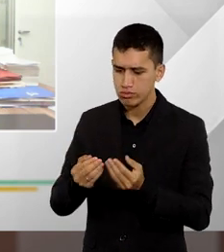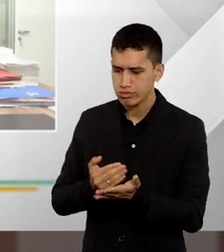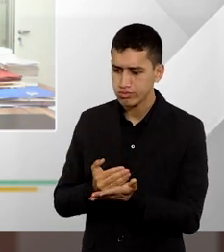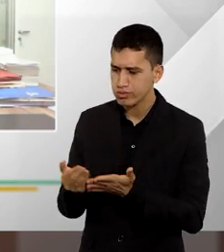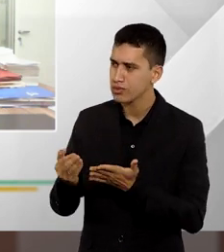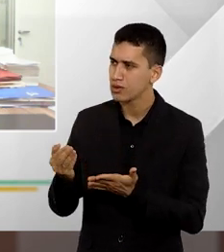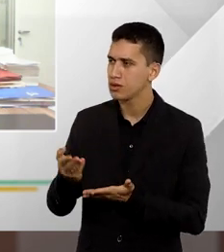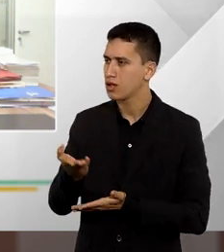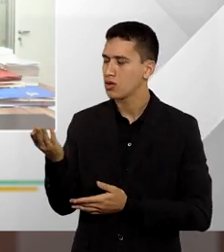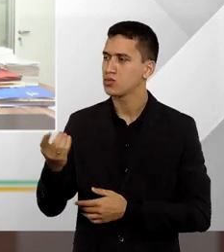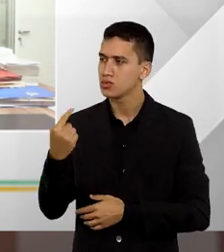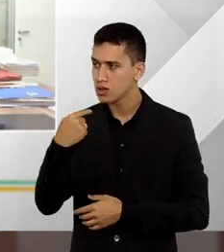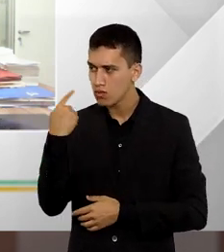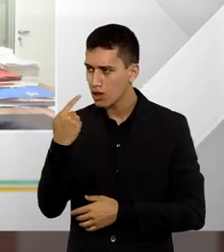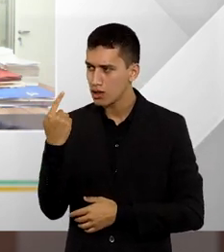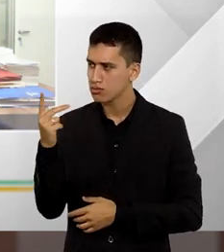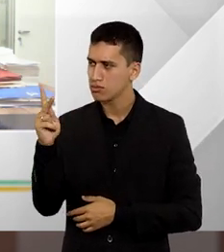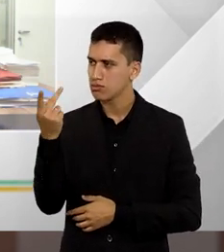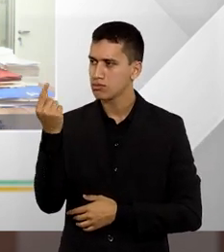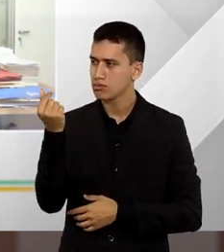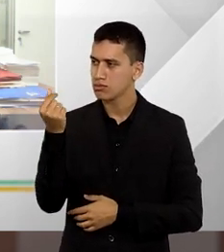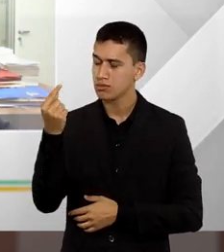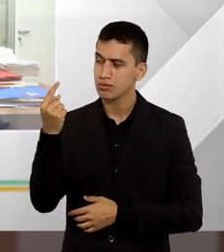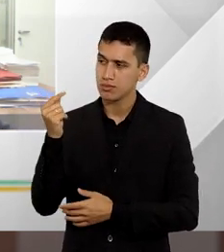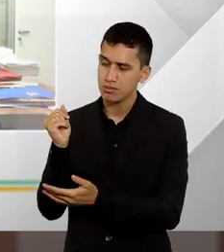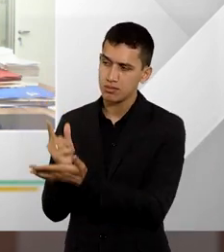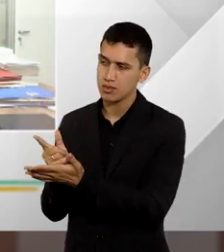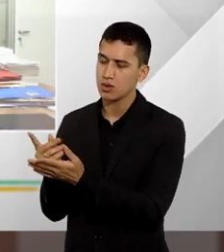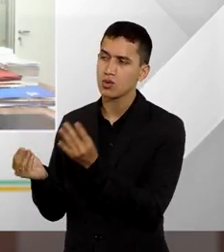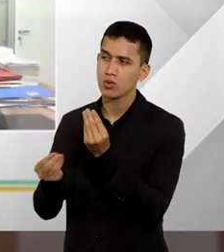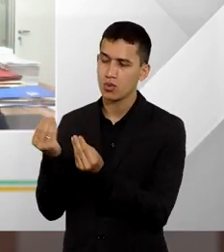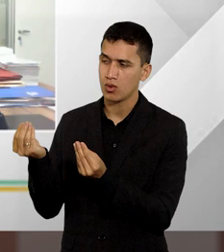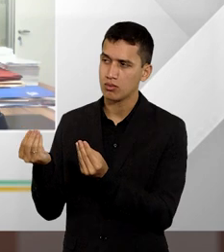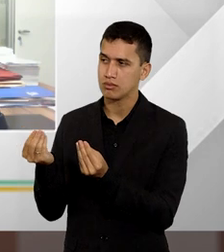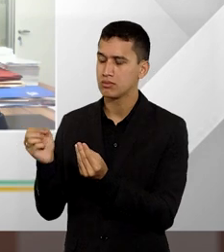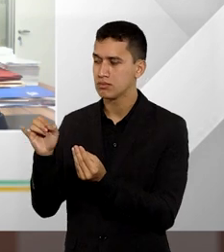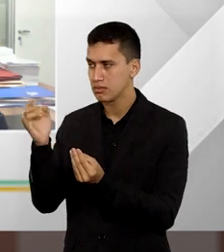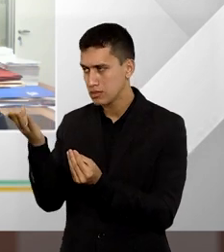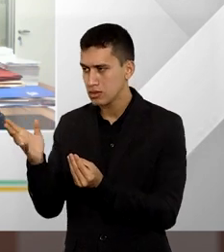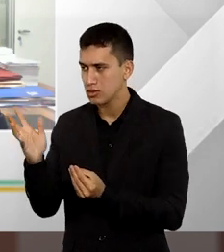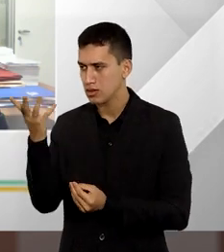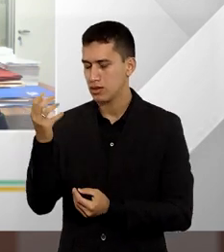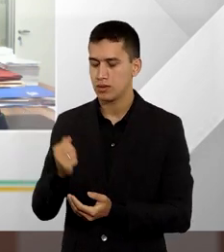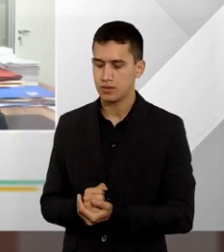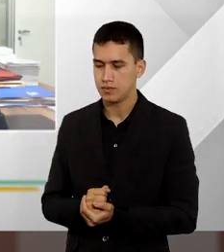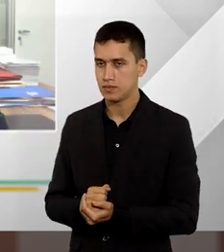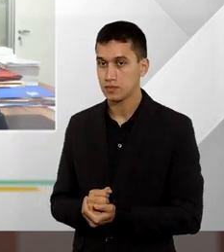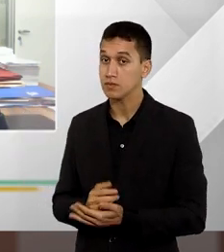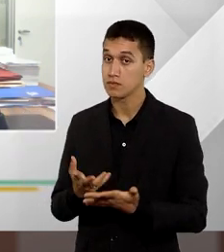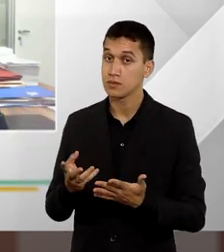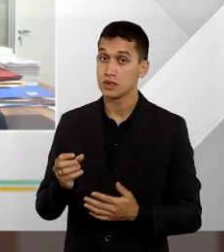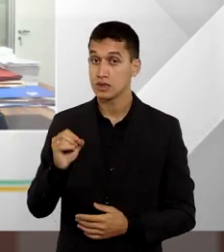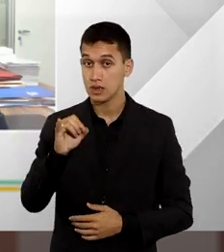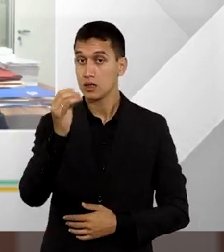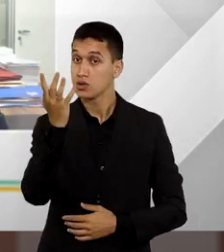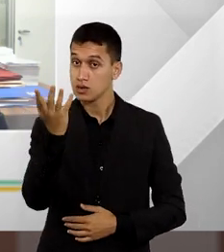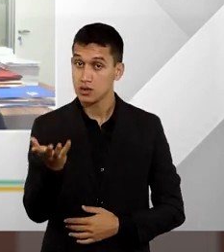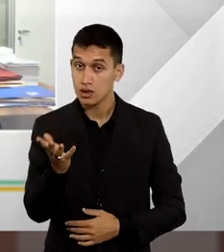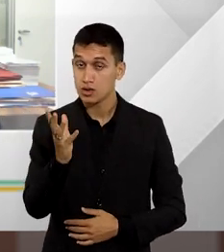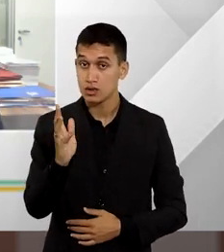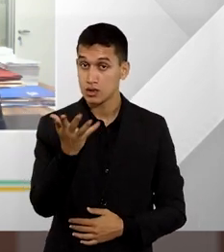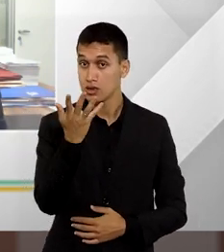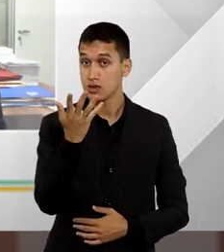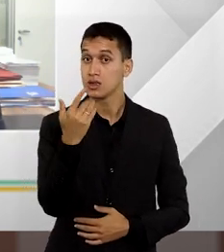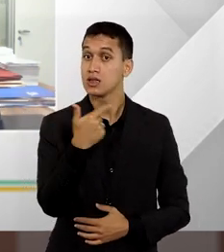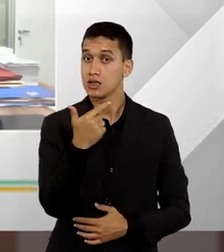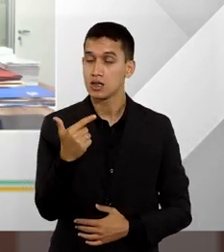advocatícios nessa hipótese, doutor Rafael? Bem, quando ela é indeferida de plano e não há